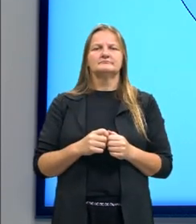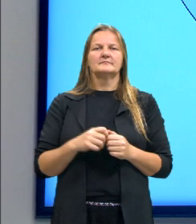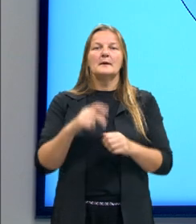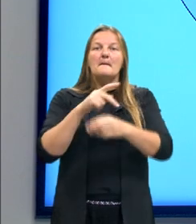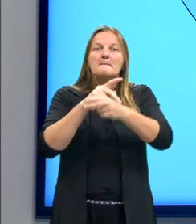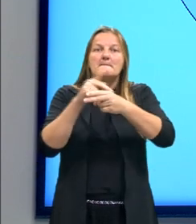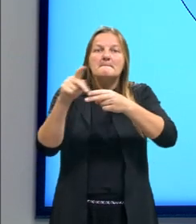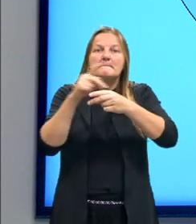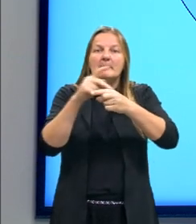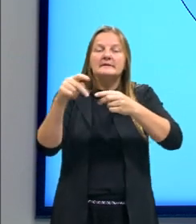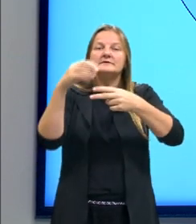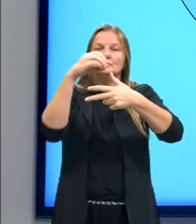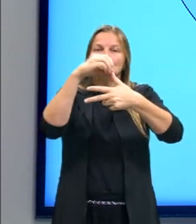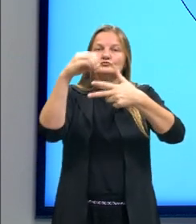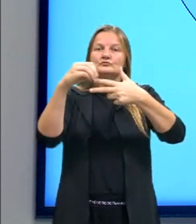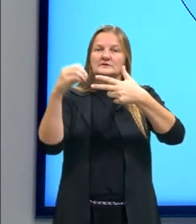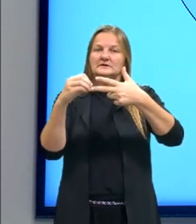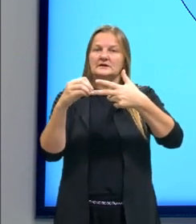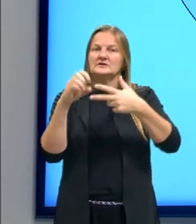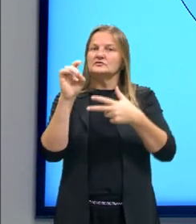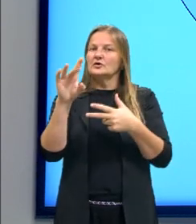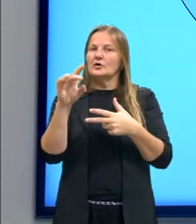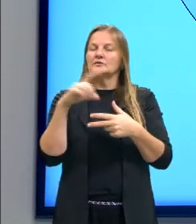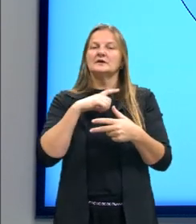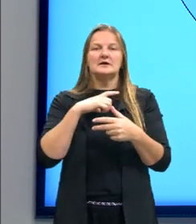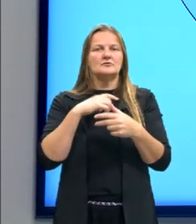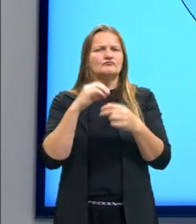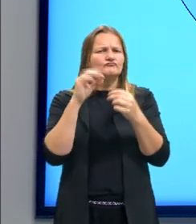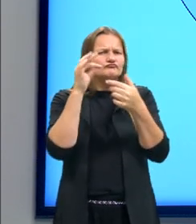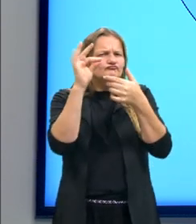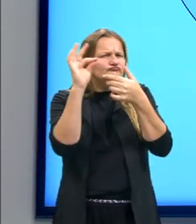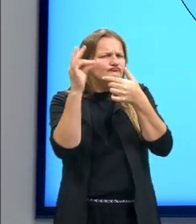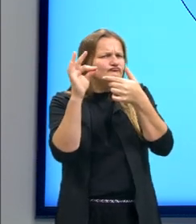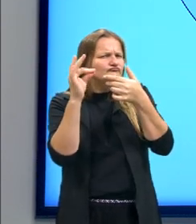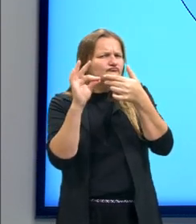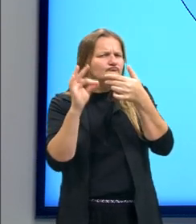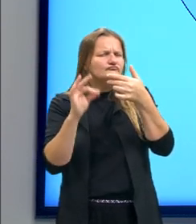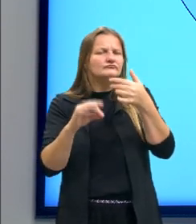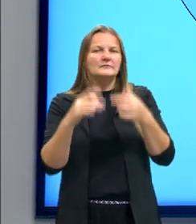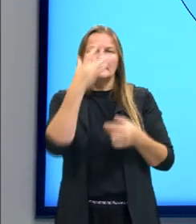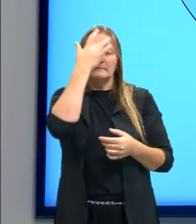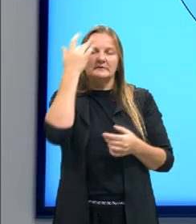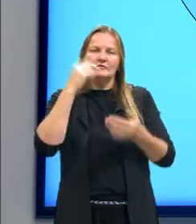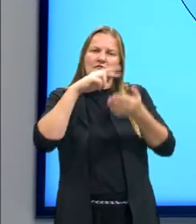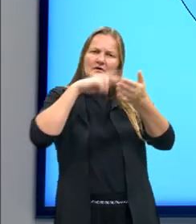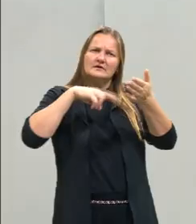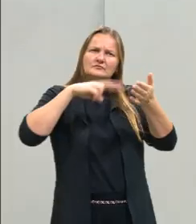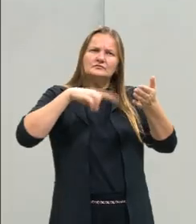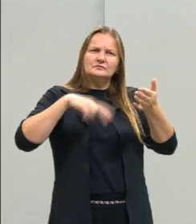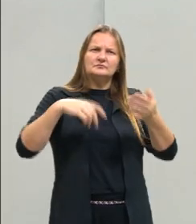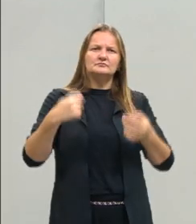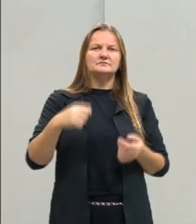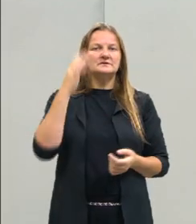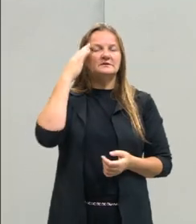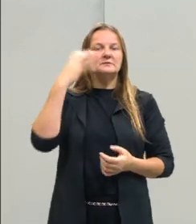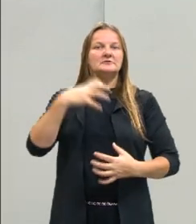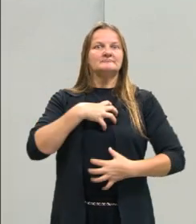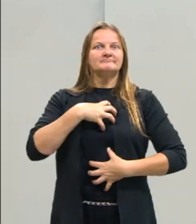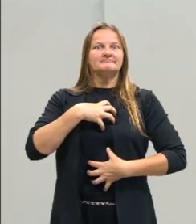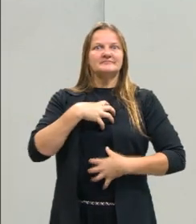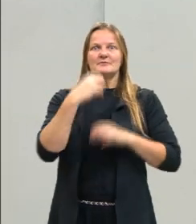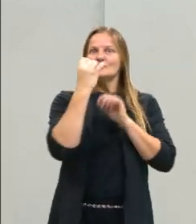Não é só produzir um texto pensando que quem vai ler esse meu texto precisa se sentir